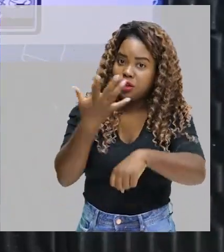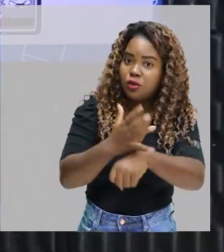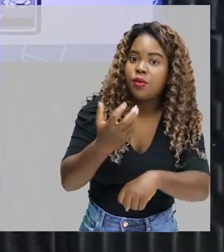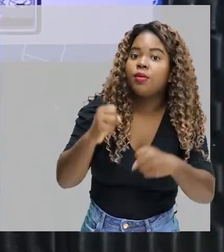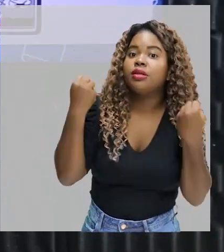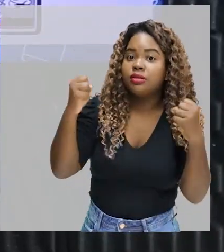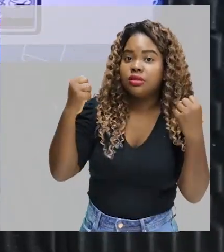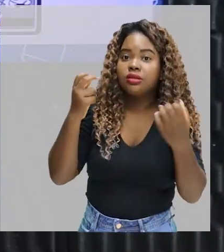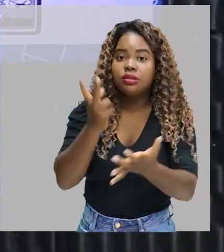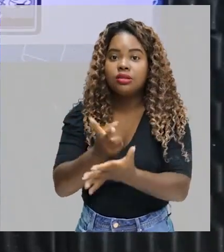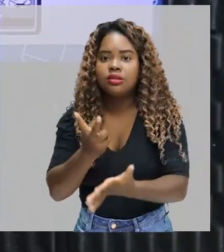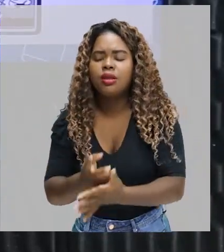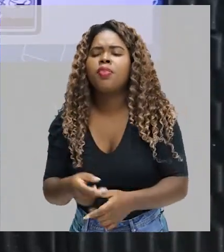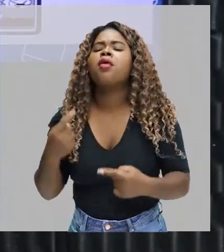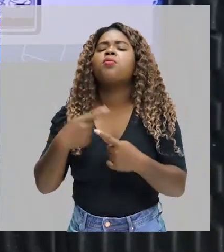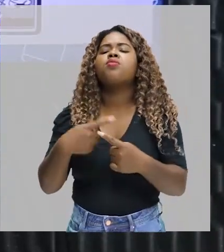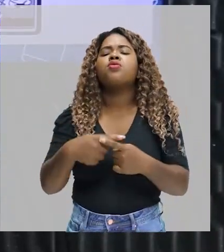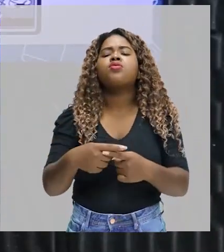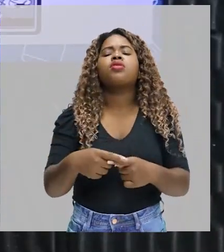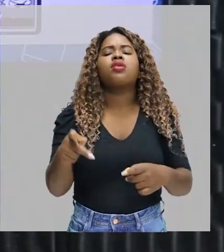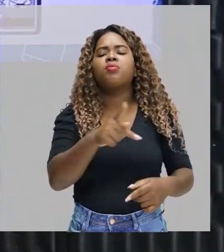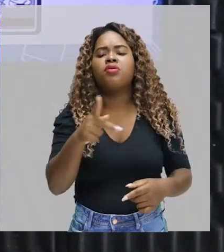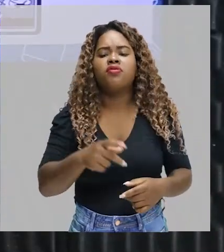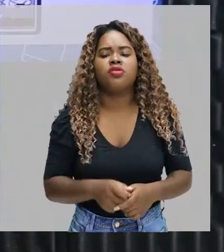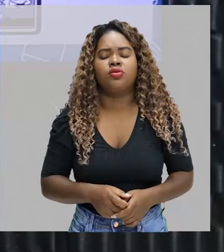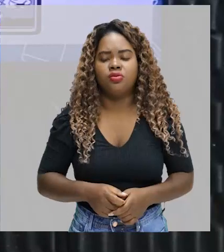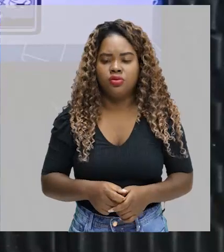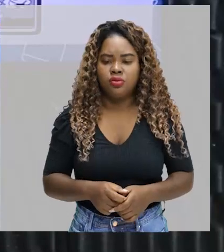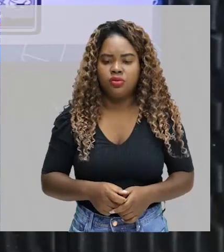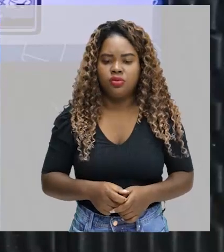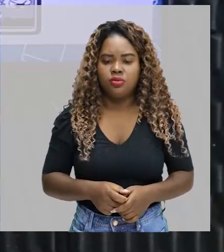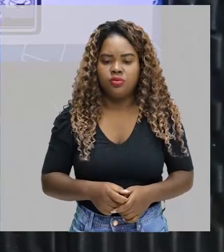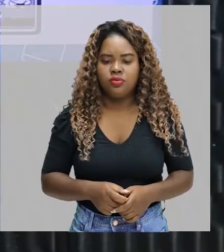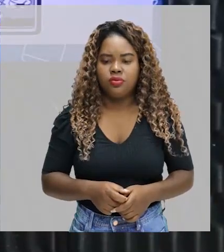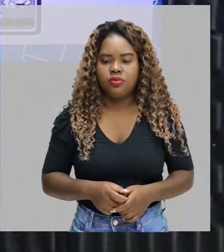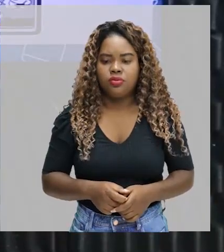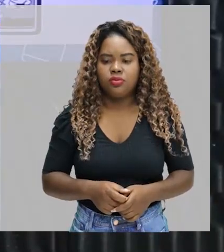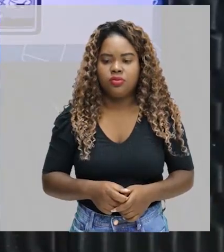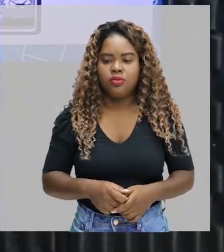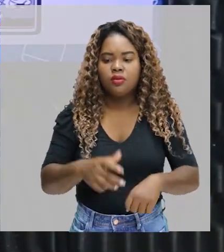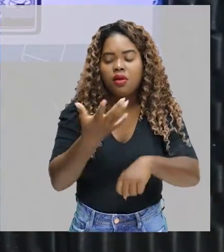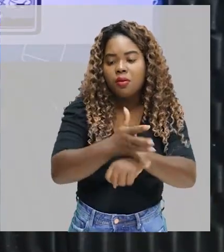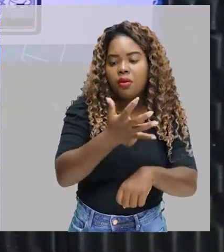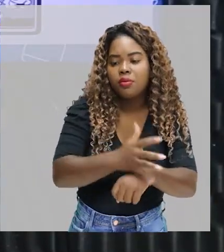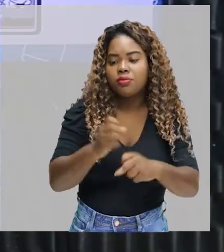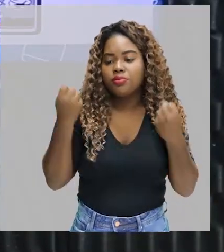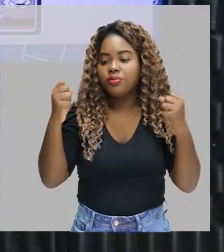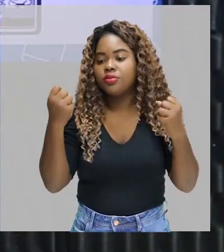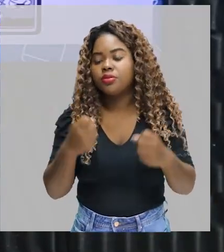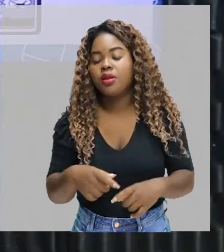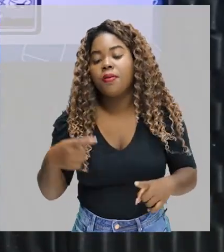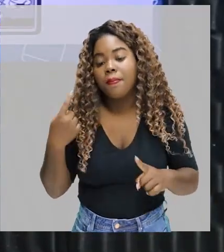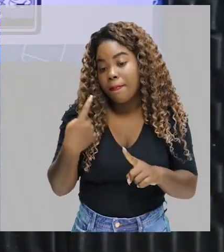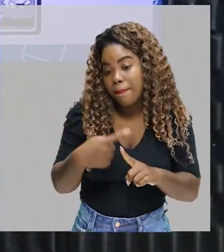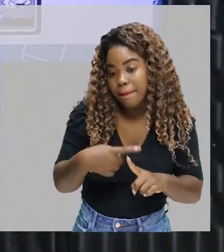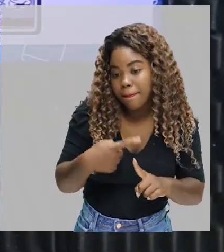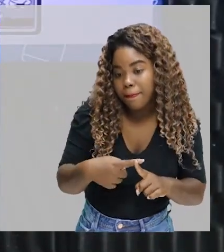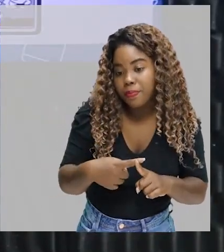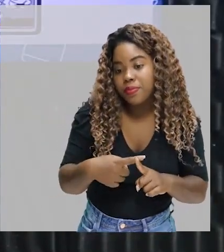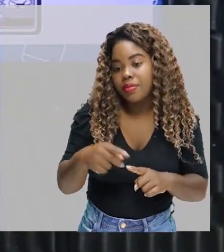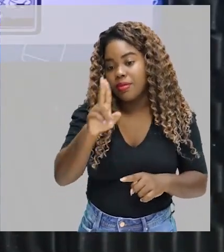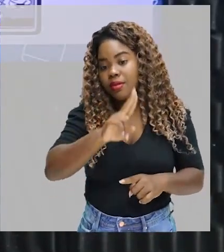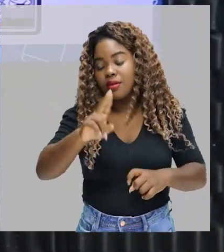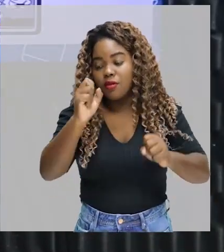cimento, ele bater uma massa, um carrinho de mão de areia. Por que que é atividade física? Porque mesmo que ele esteja ali